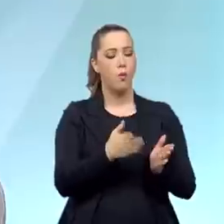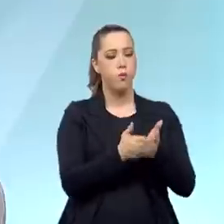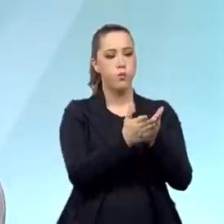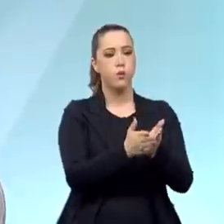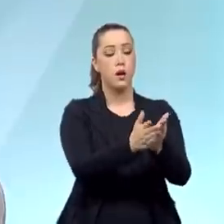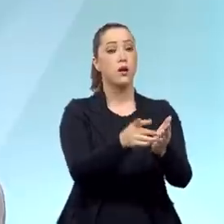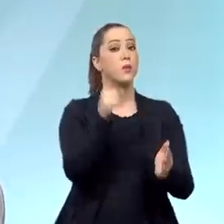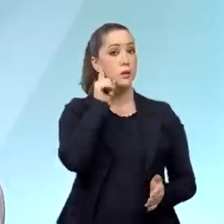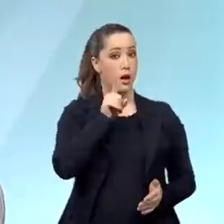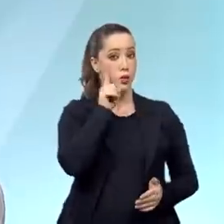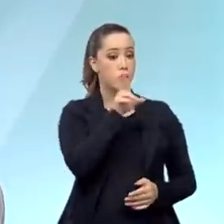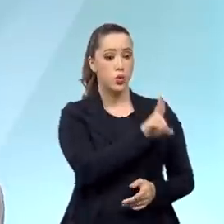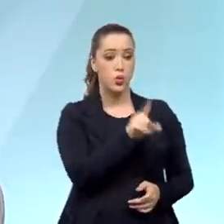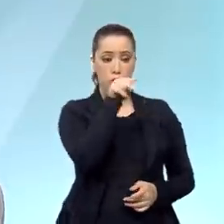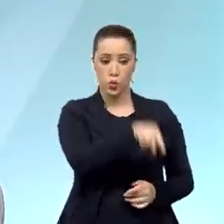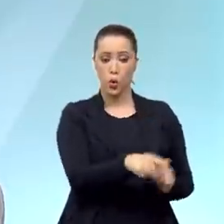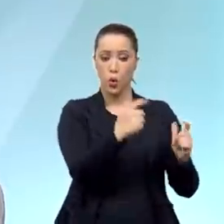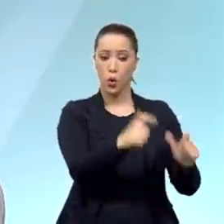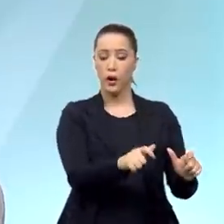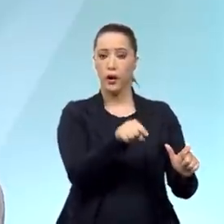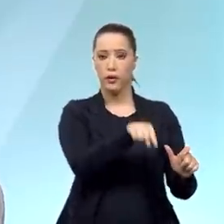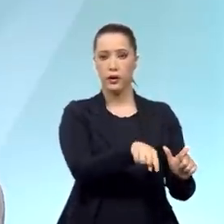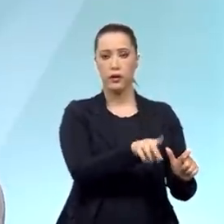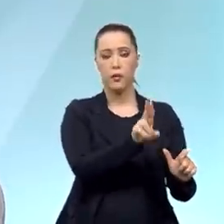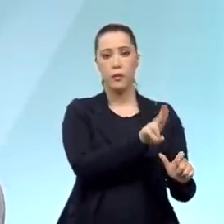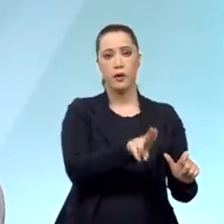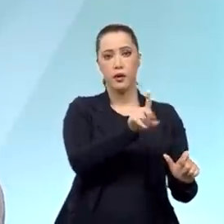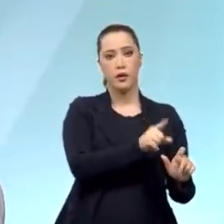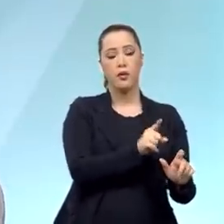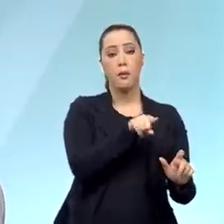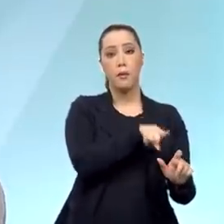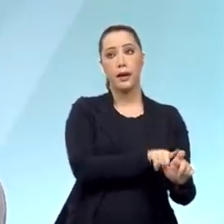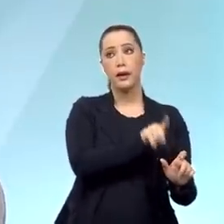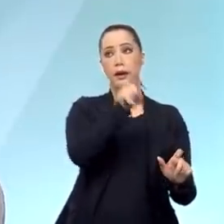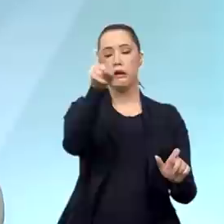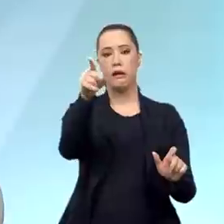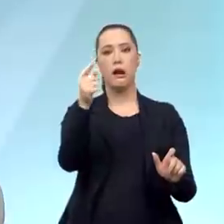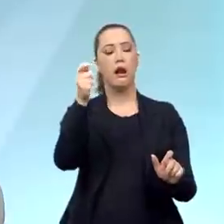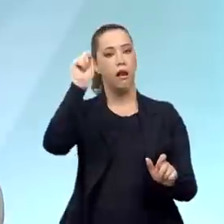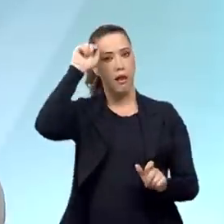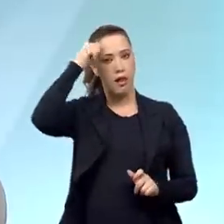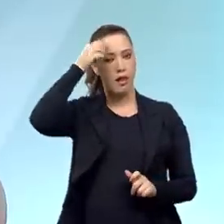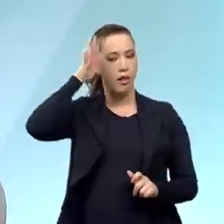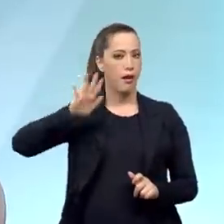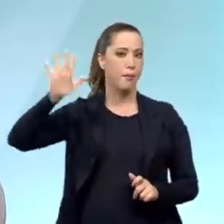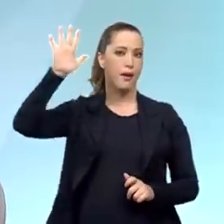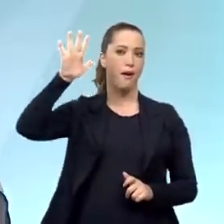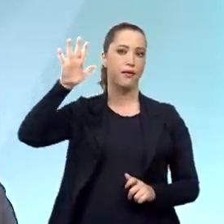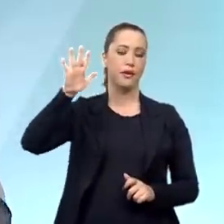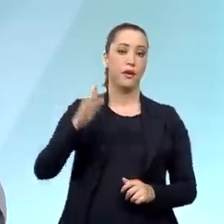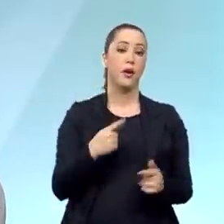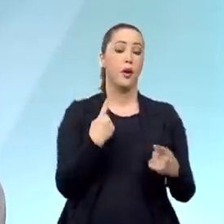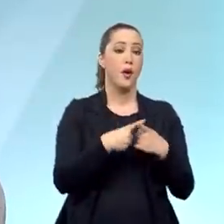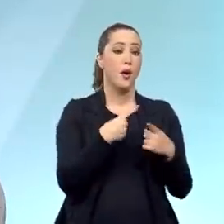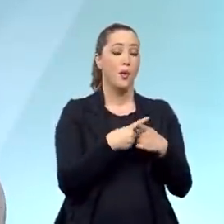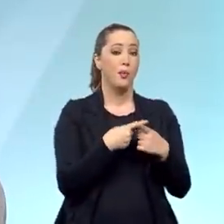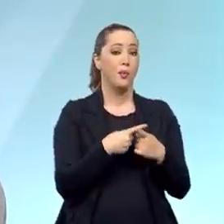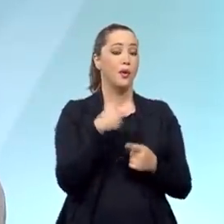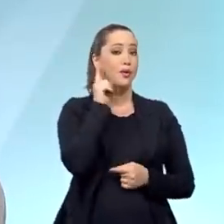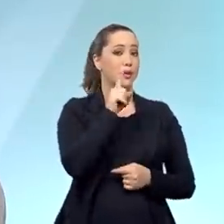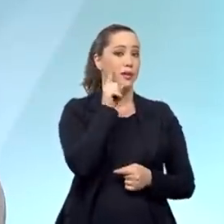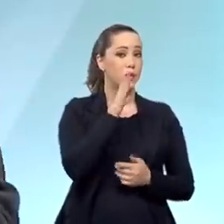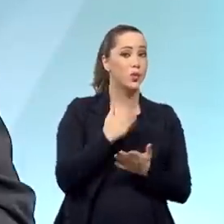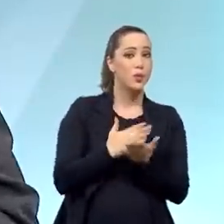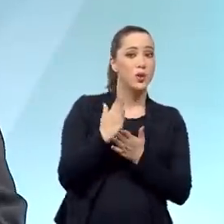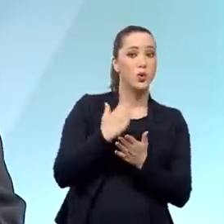americanos usaram essa base como trampolim para a África, já que o americano começou a Segunda Guerra no norte da